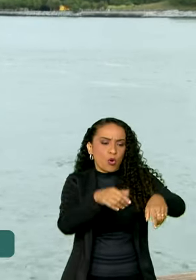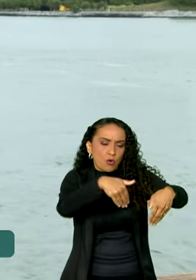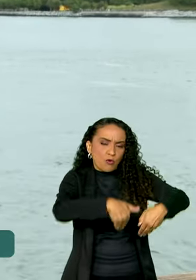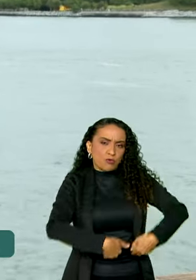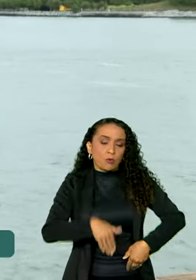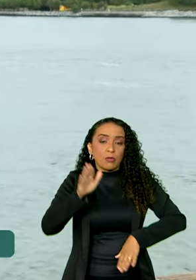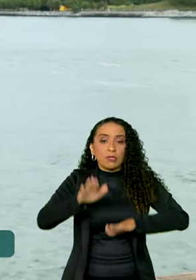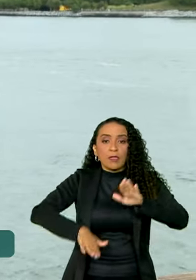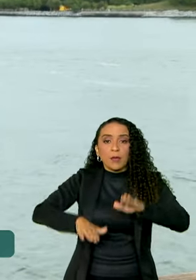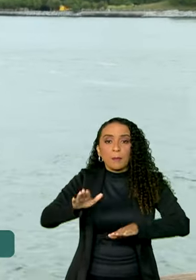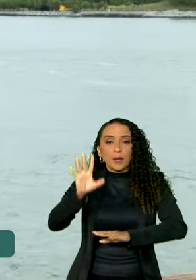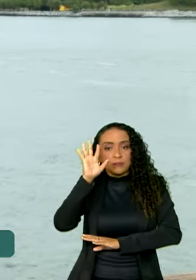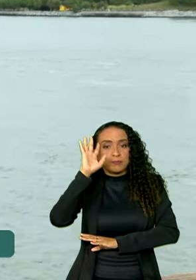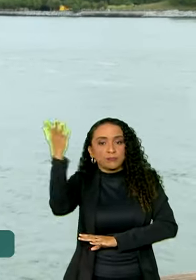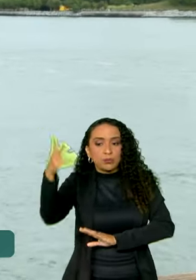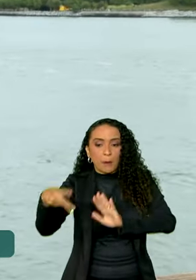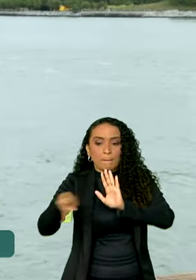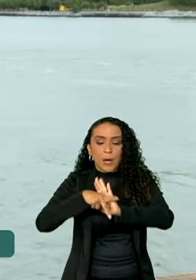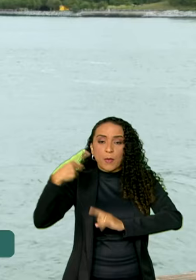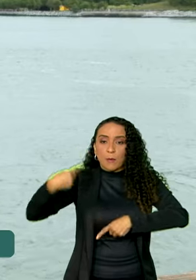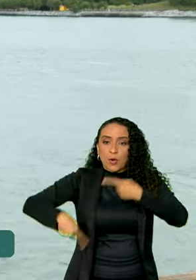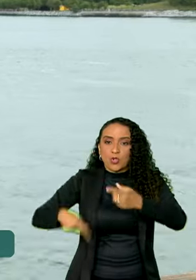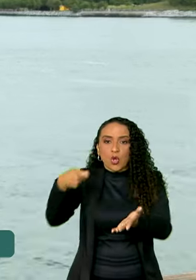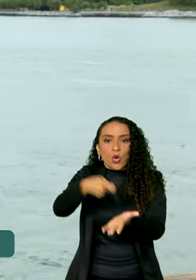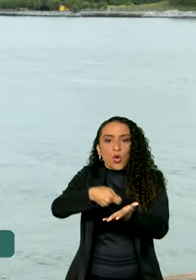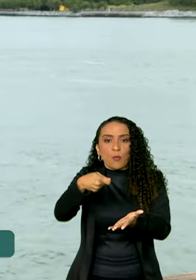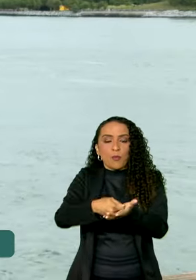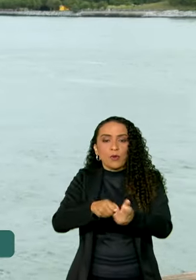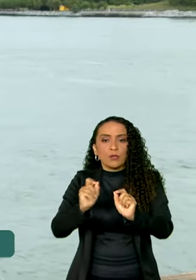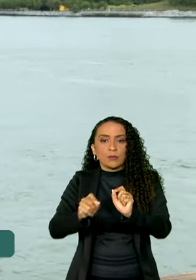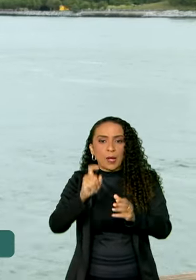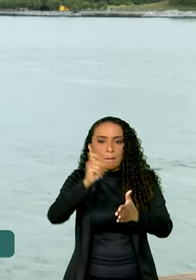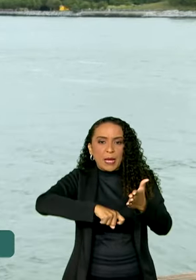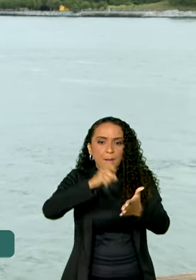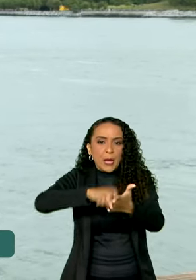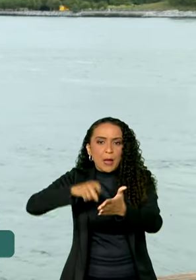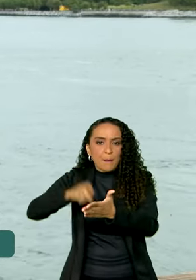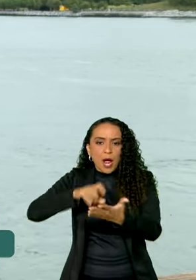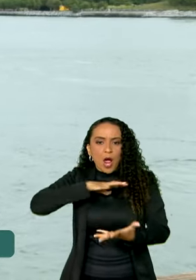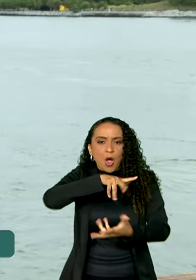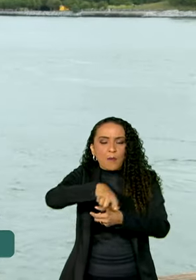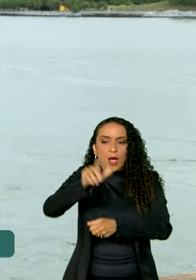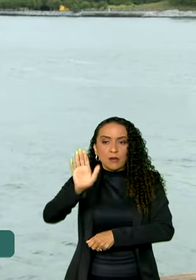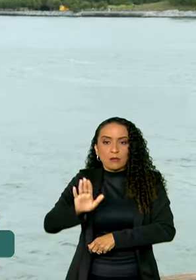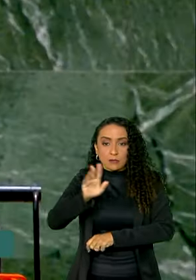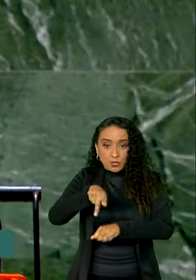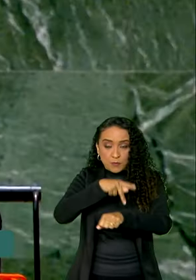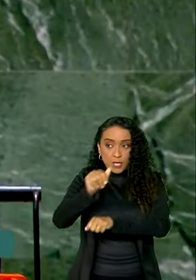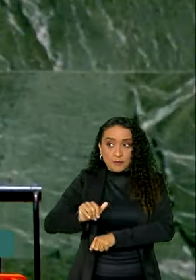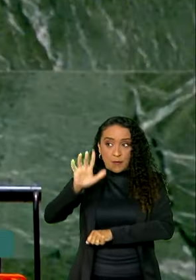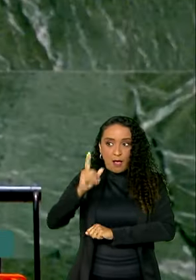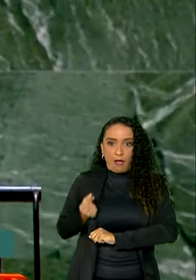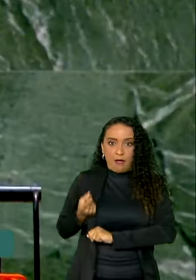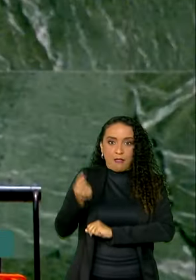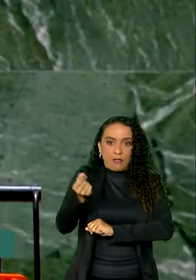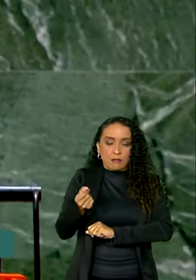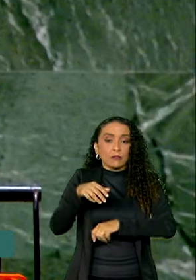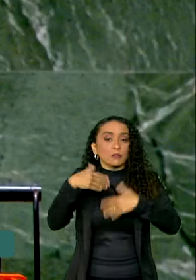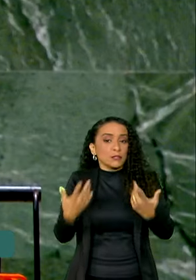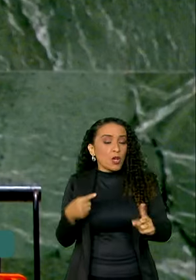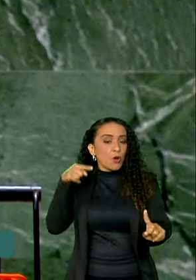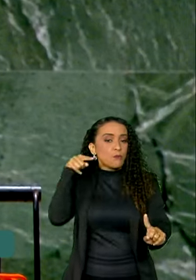depende de decisão política e cobrou a tributação global dos países mais ricos. Enquanto os